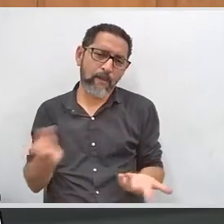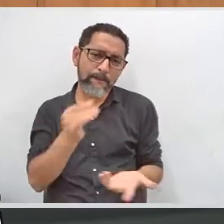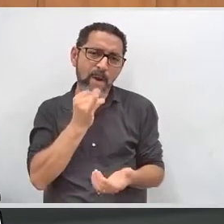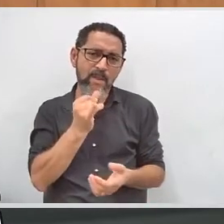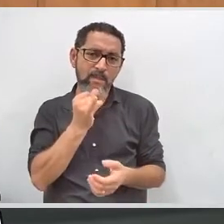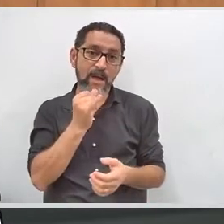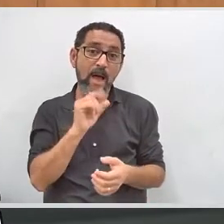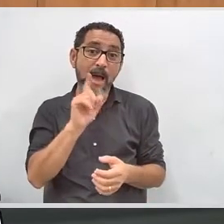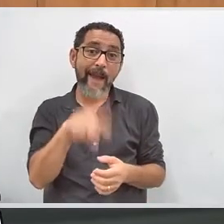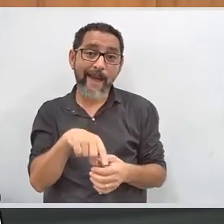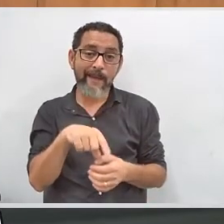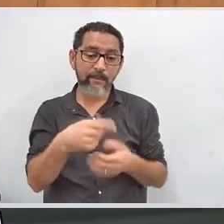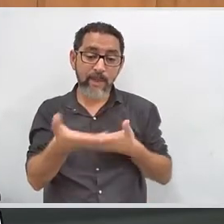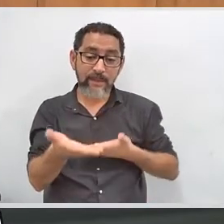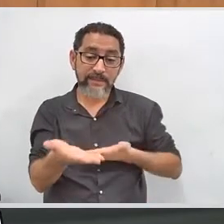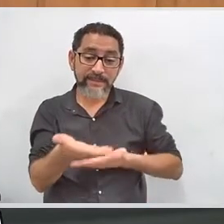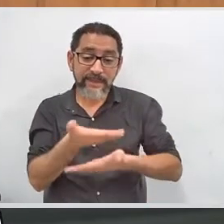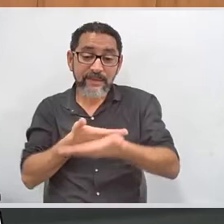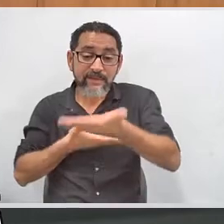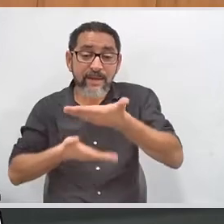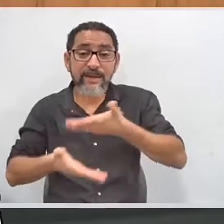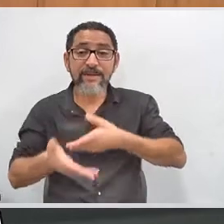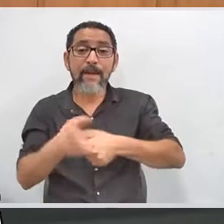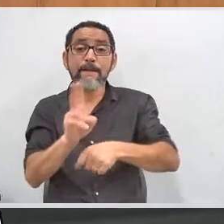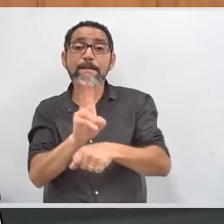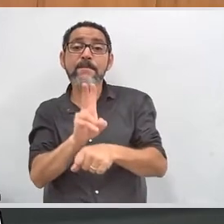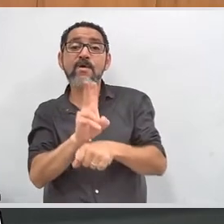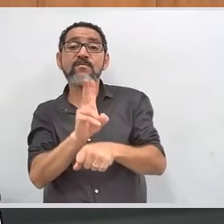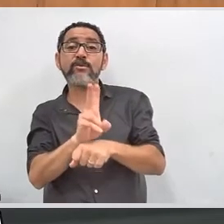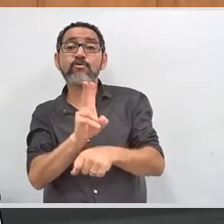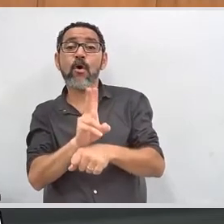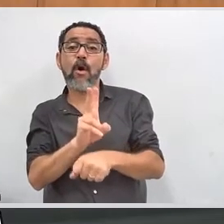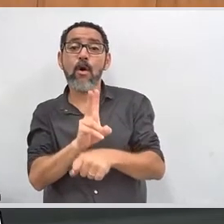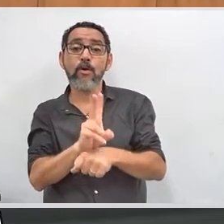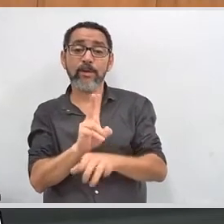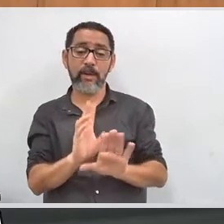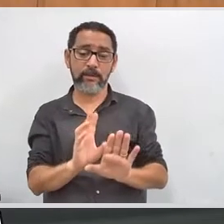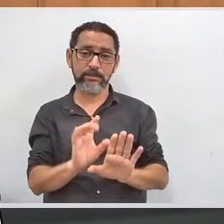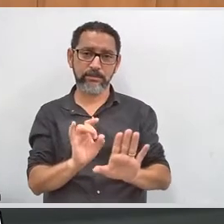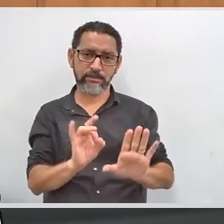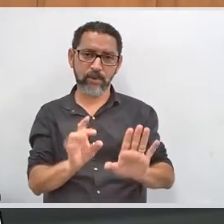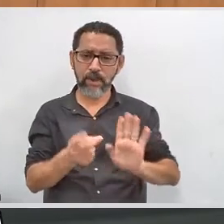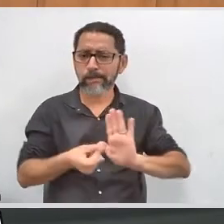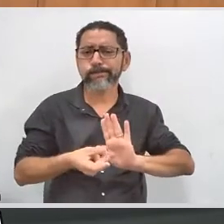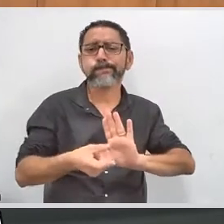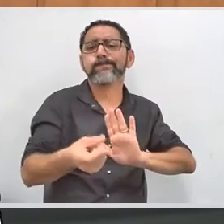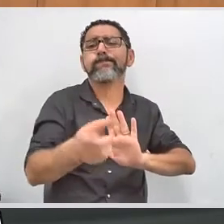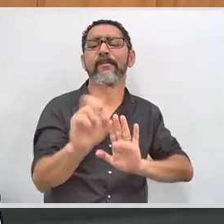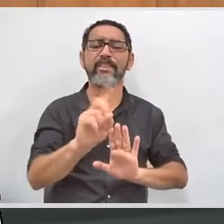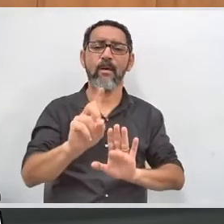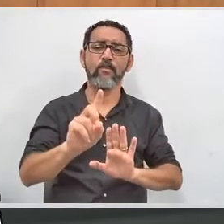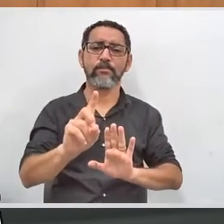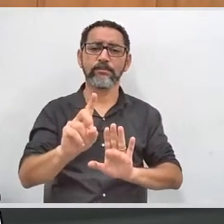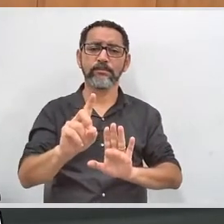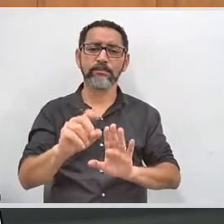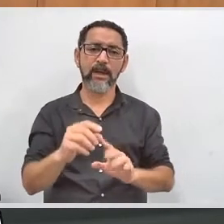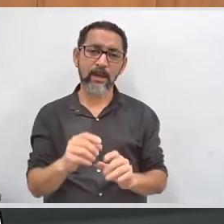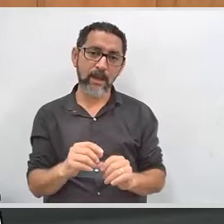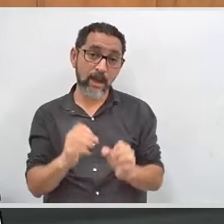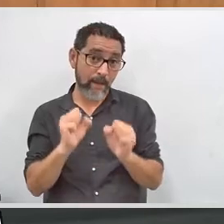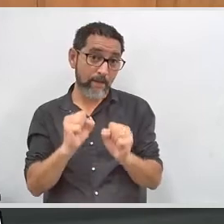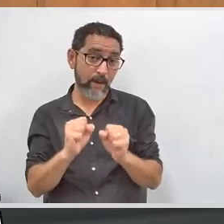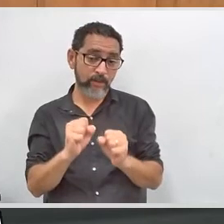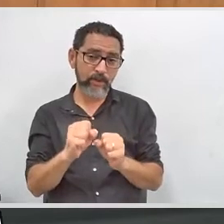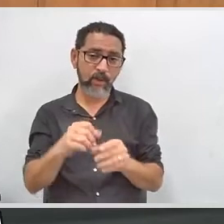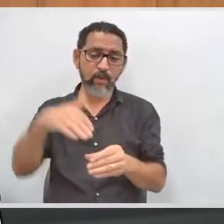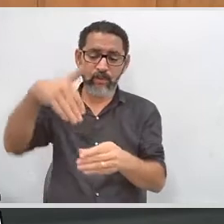transferência provisória ao eleitor com deficiência é uma outra situação. Ele, eleitor deficiente, ele tem, digamos assim,